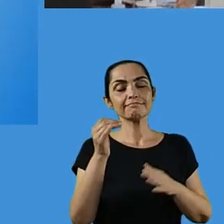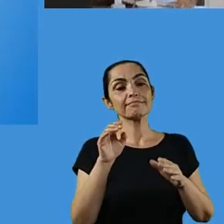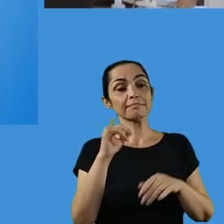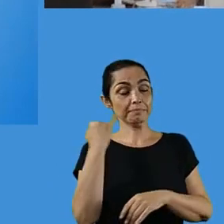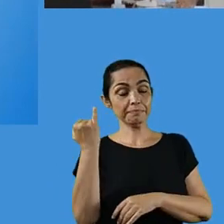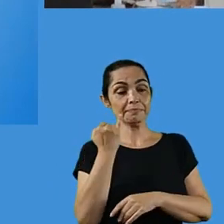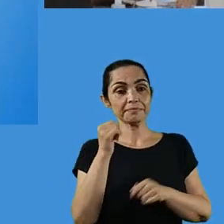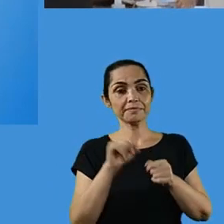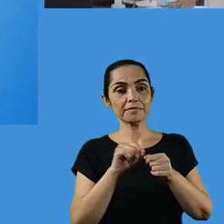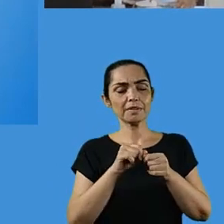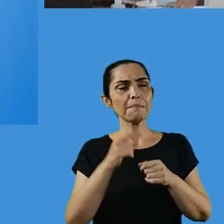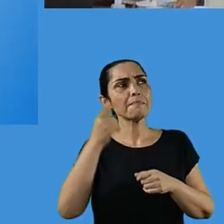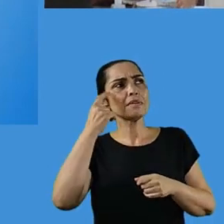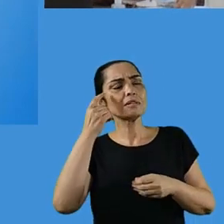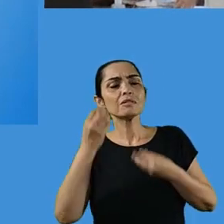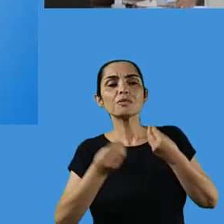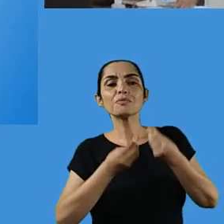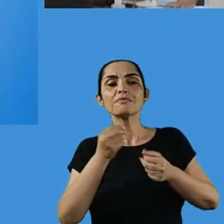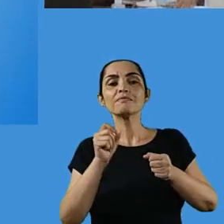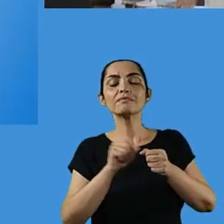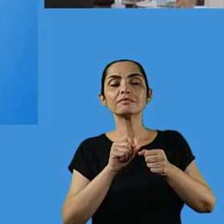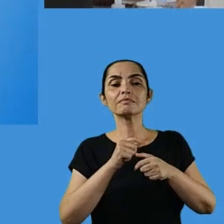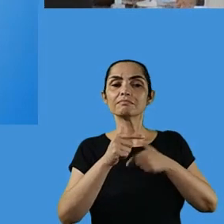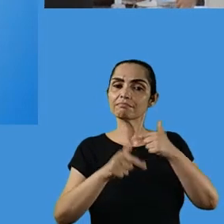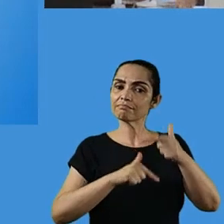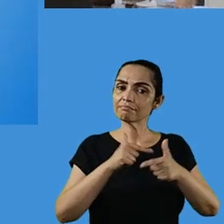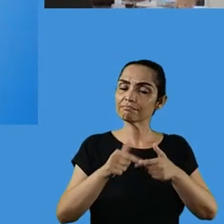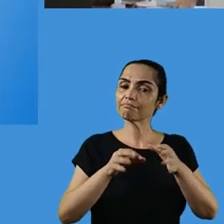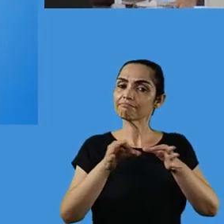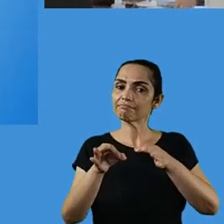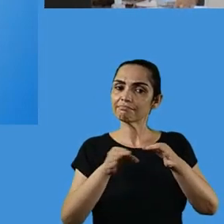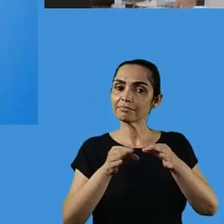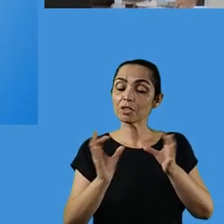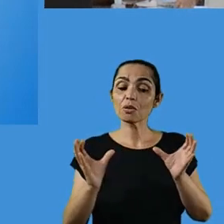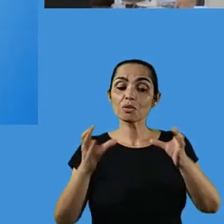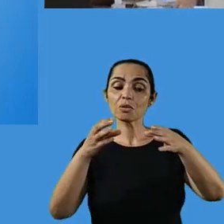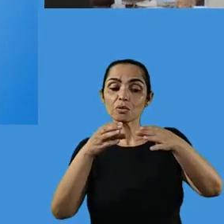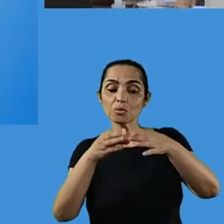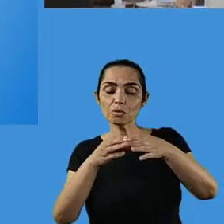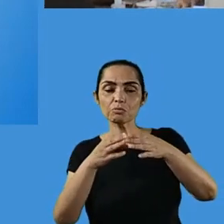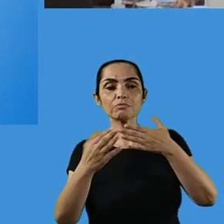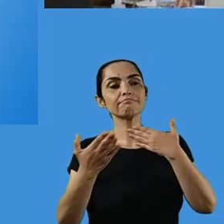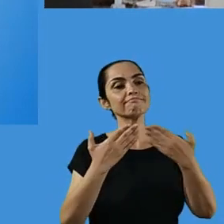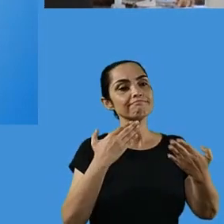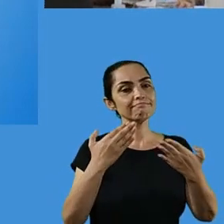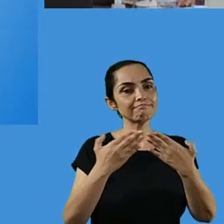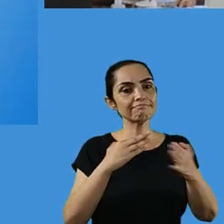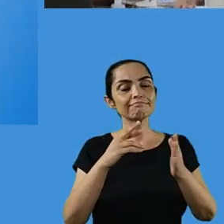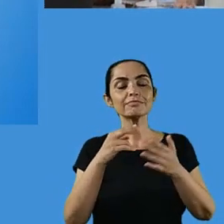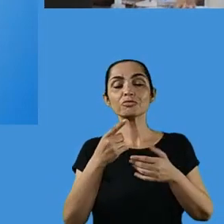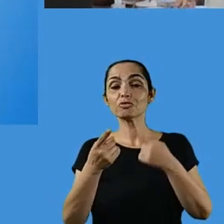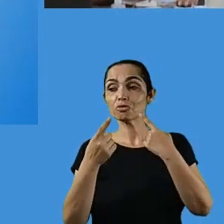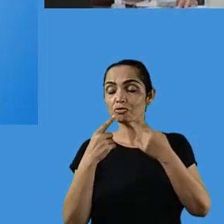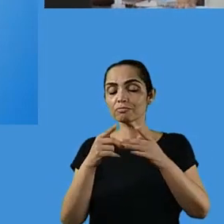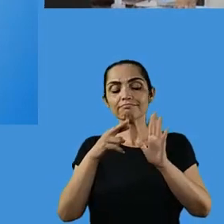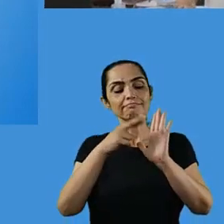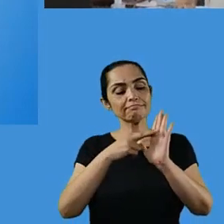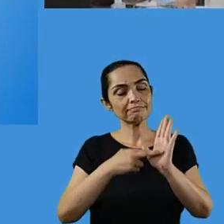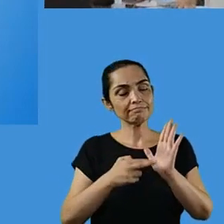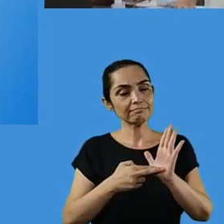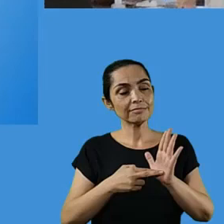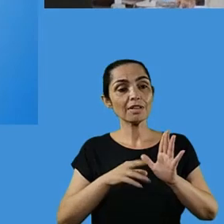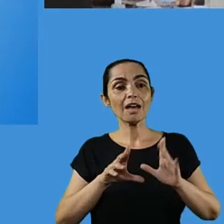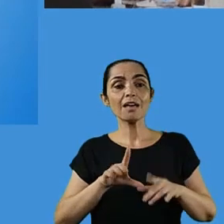responsabilidade. a questão do registro. Nós trabalhamos muito com isso, mas a gente trabalha na perspectiva